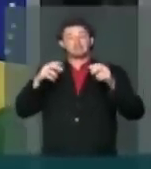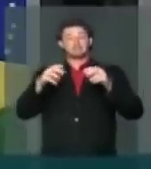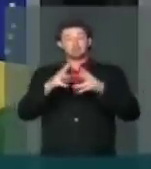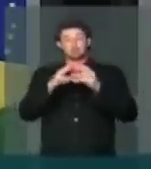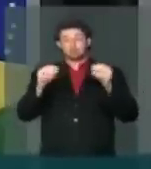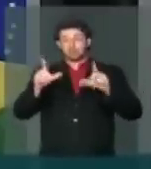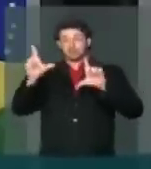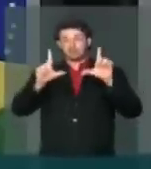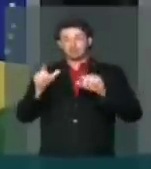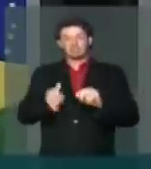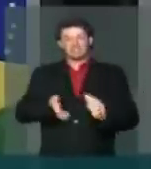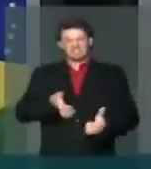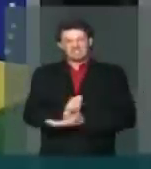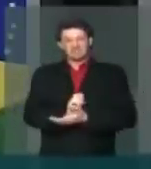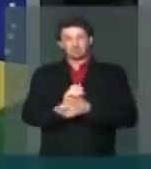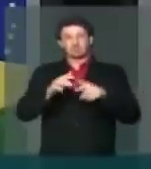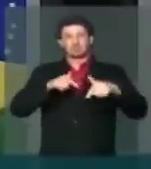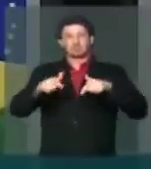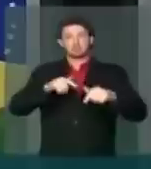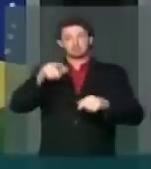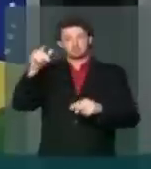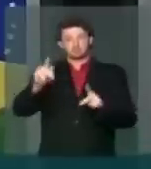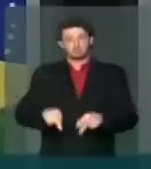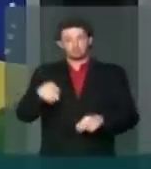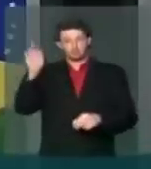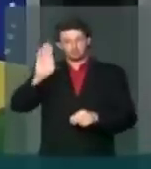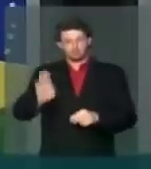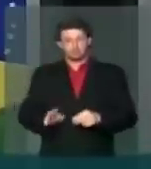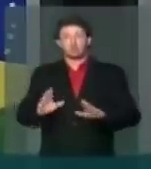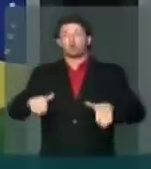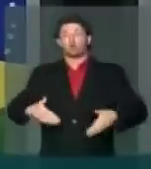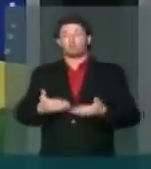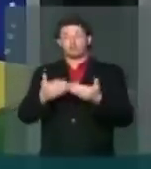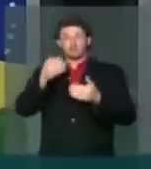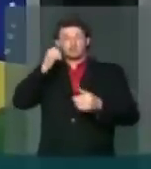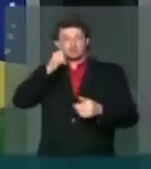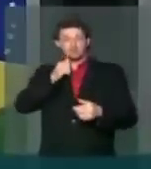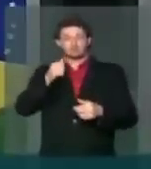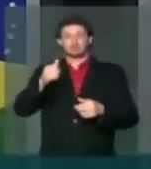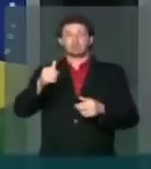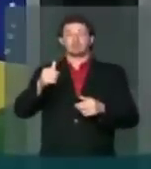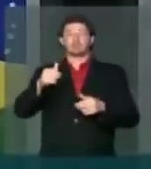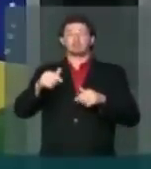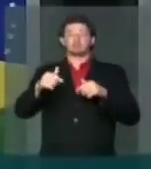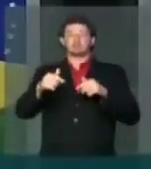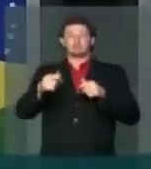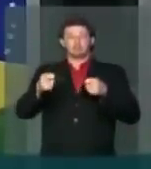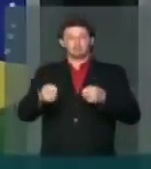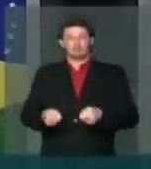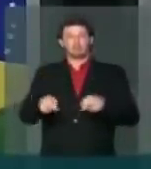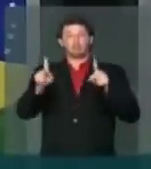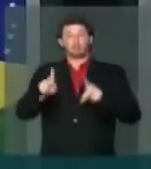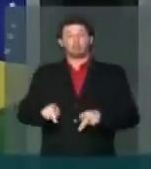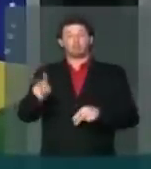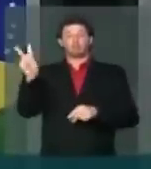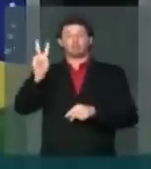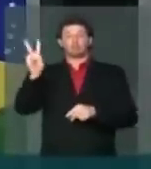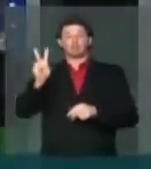massacra Trabalhadores Brasileiros Nossas homenagens Às mulheres Firmes E ao povo Da Venezuela